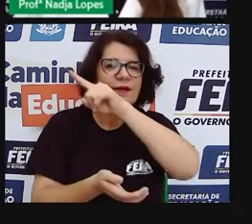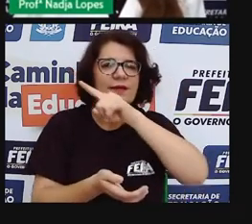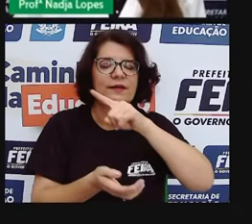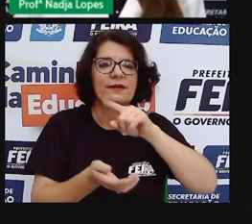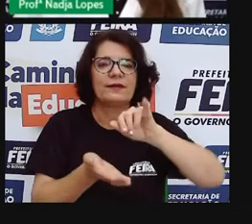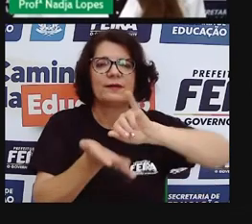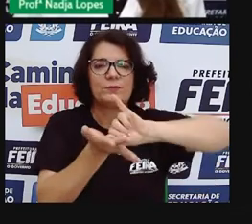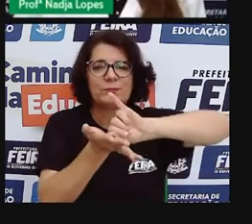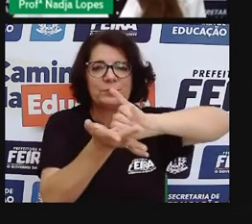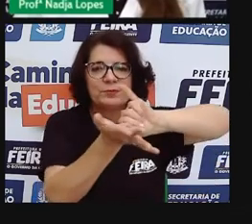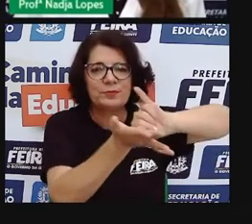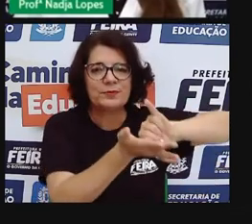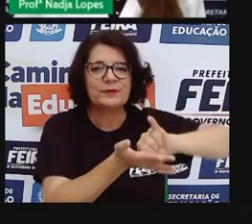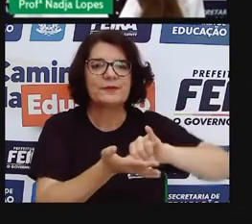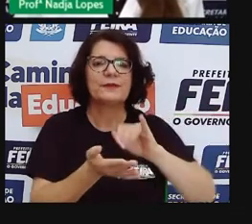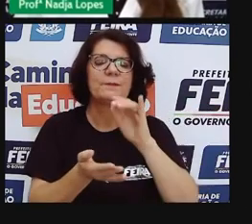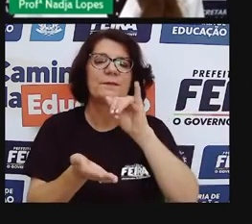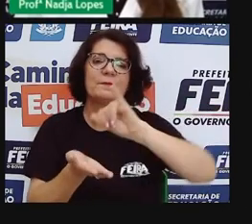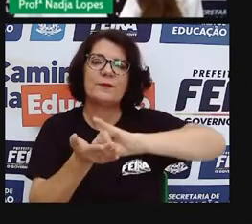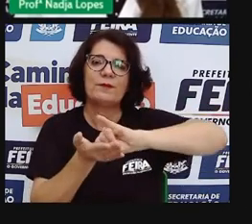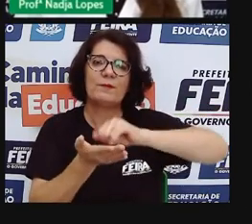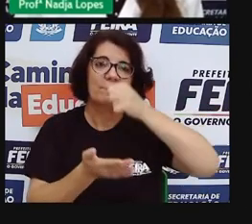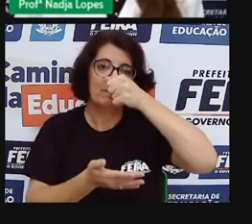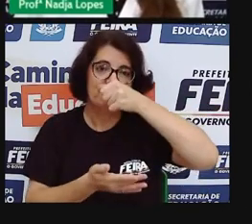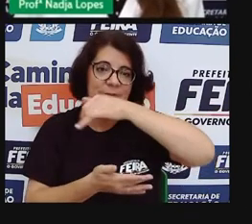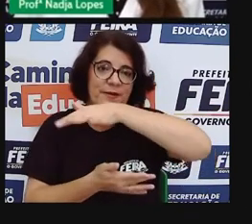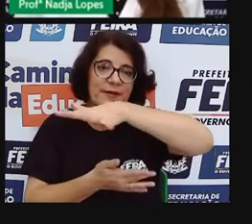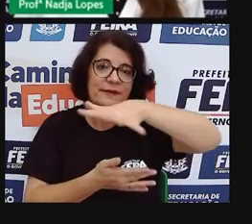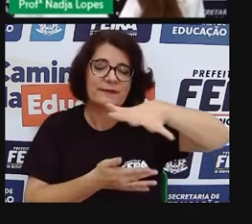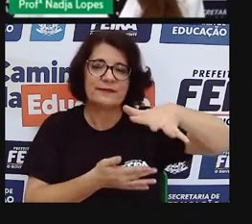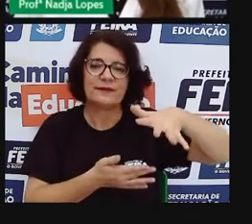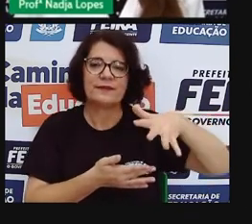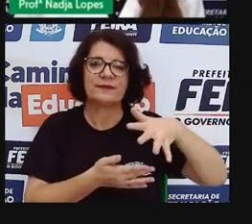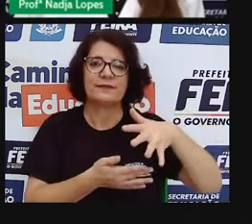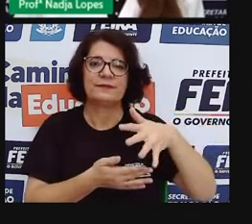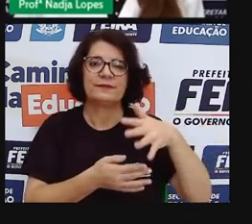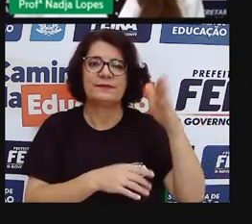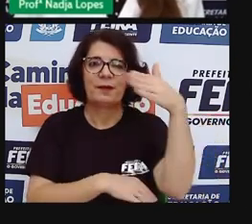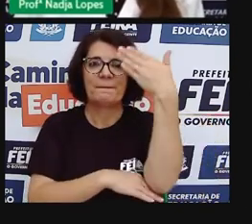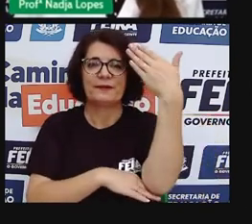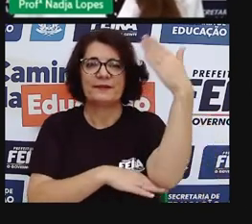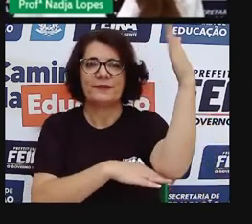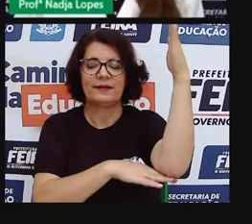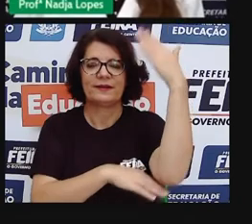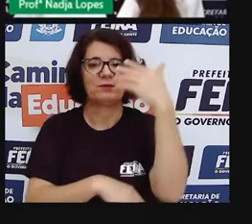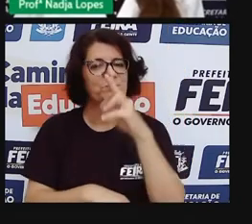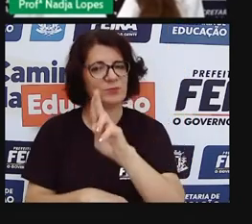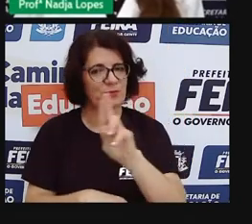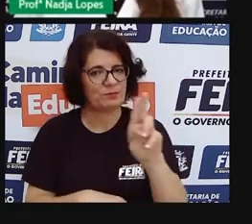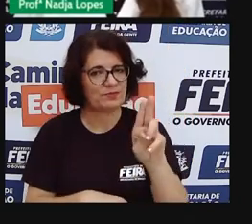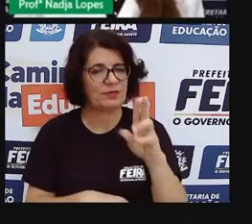Praça da Bandeira, na década de 1920. Olha o que era forte nessa época.